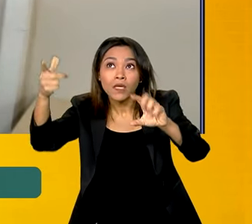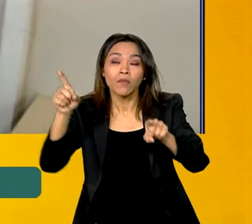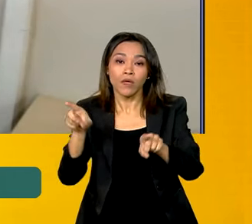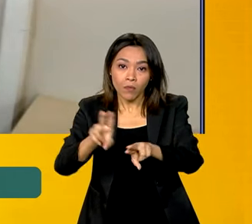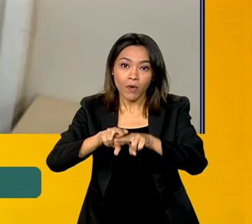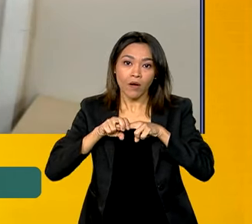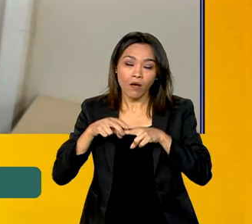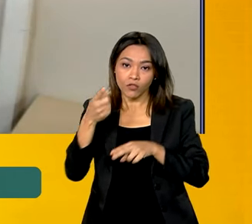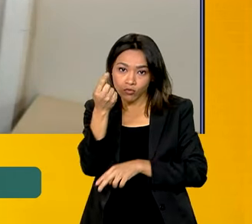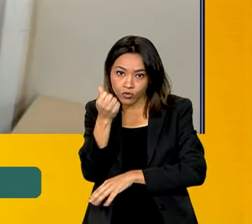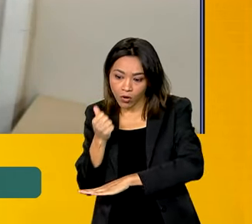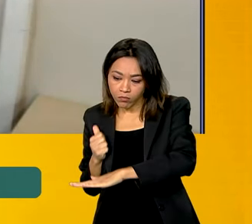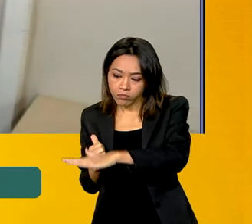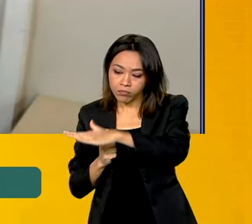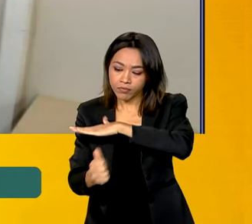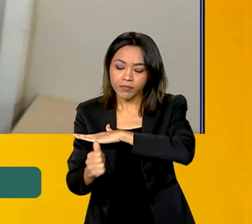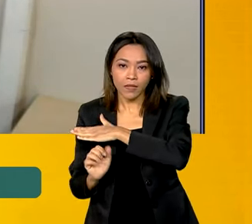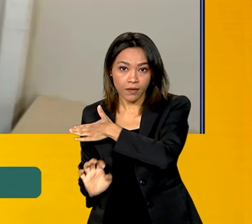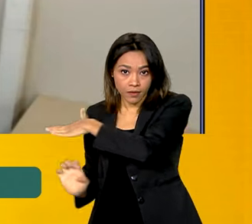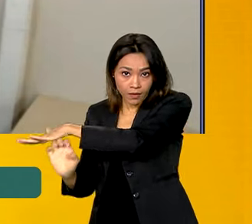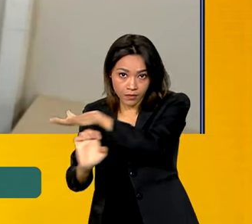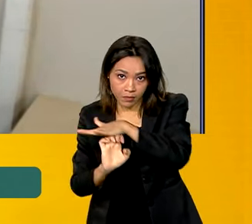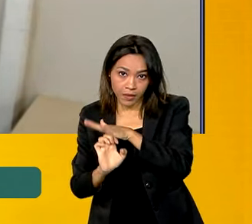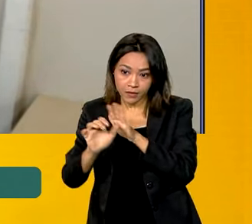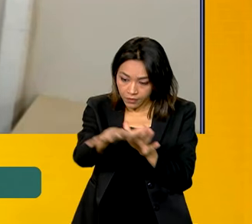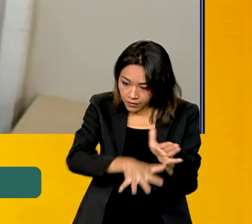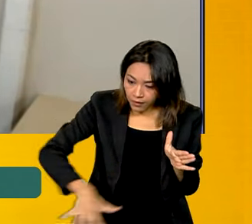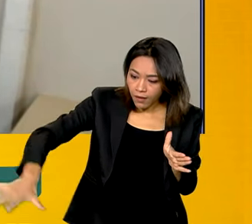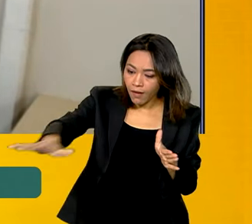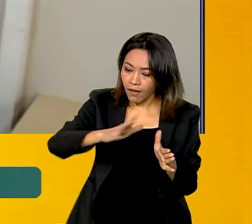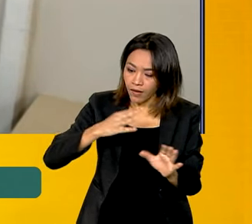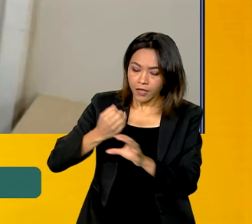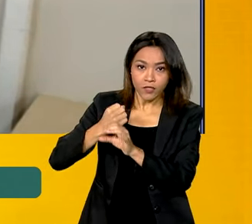setor para a renovação de cana-bial, enfim.